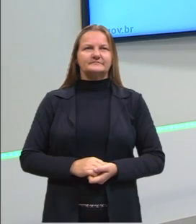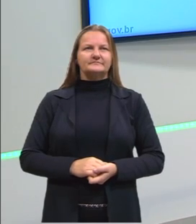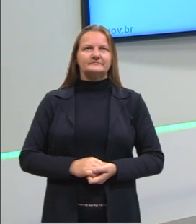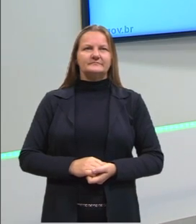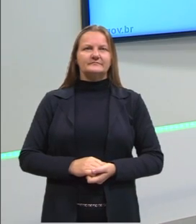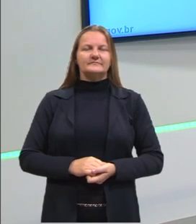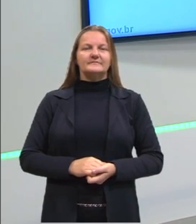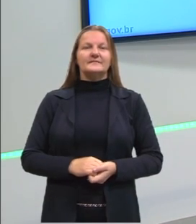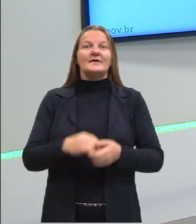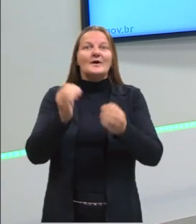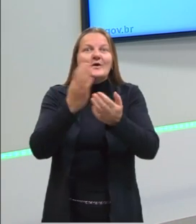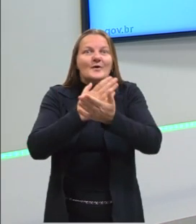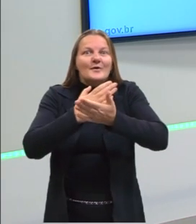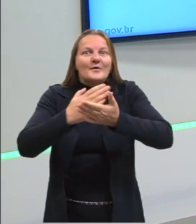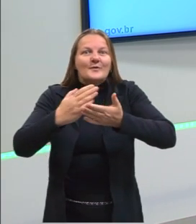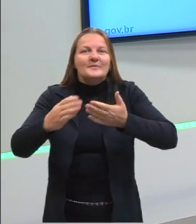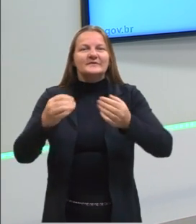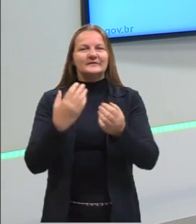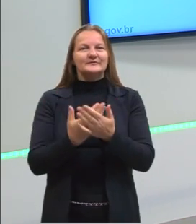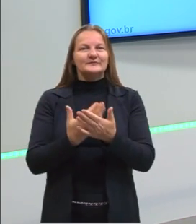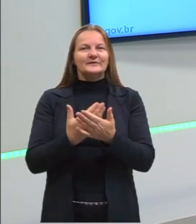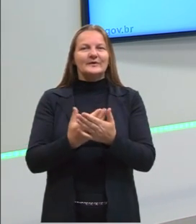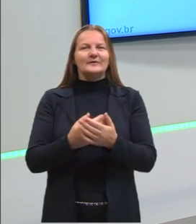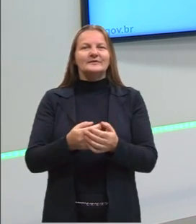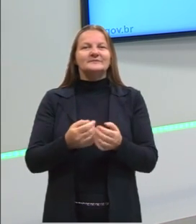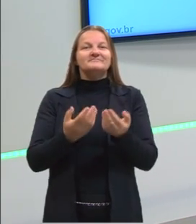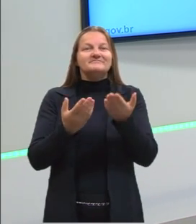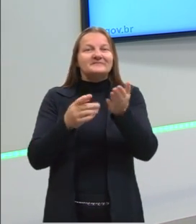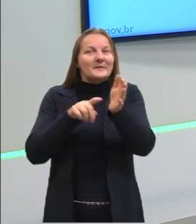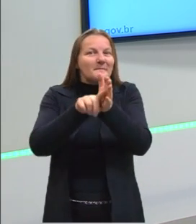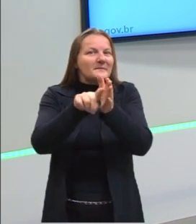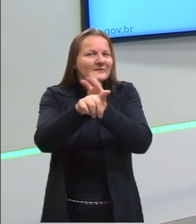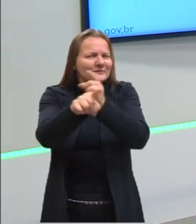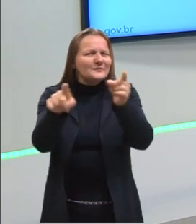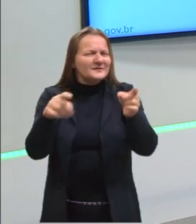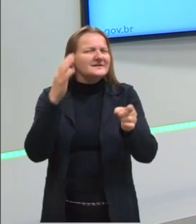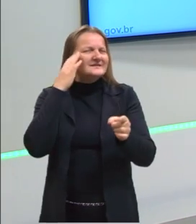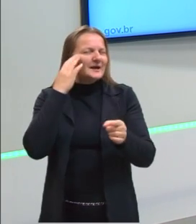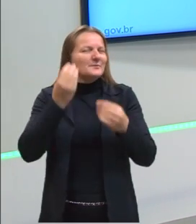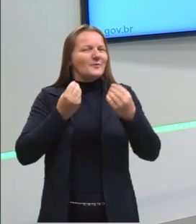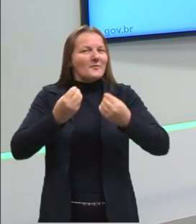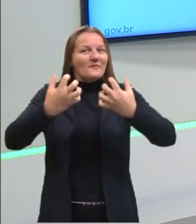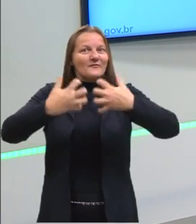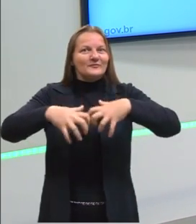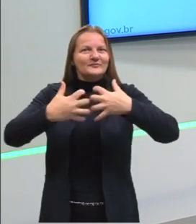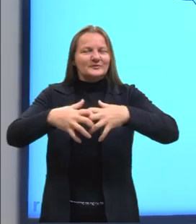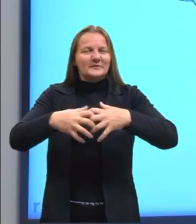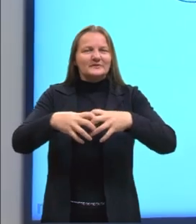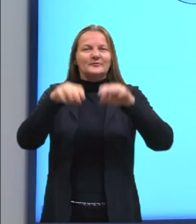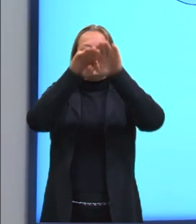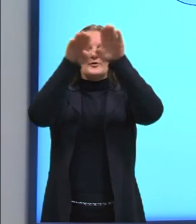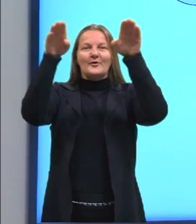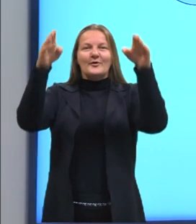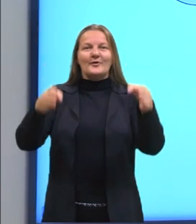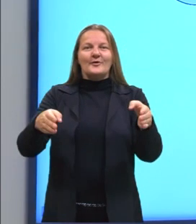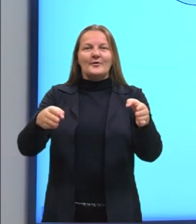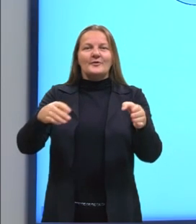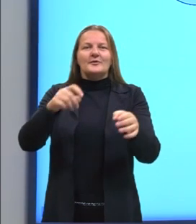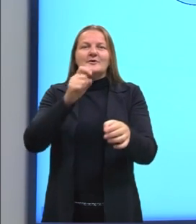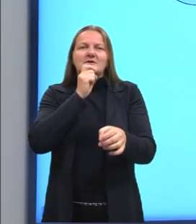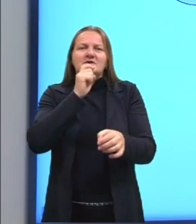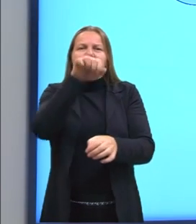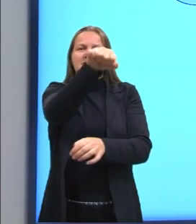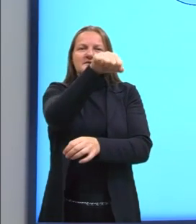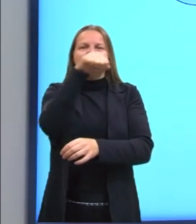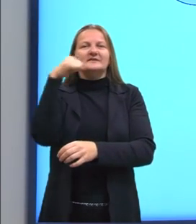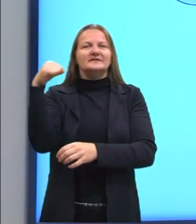Bom, para iniciar nossa aula, então, eu pergunto para vocês, se vocês sabem, como que funciona a geladeira? Como que a gente